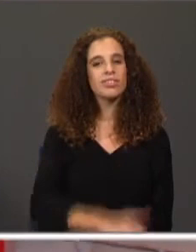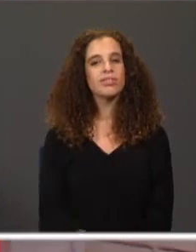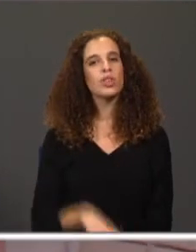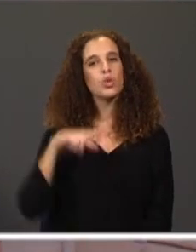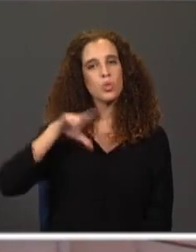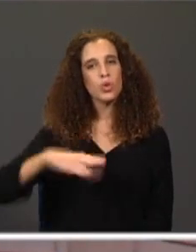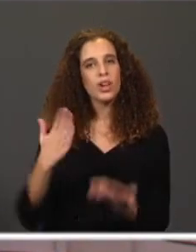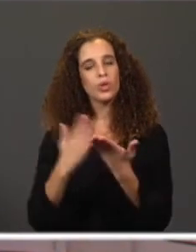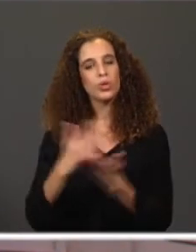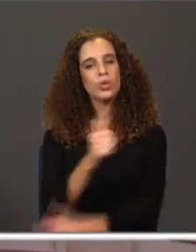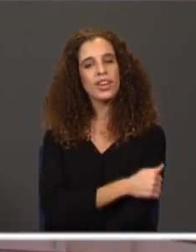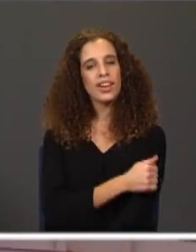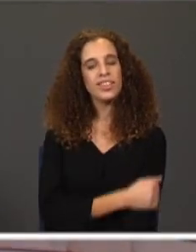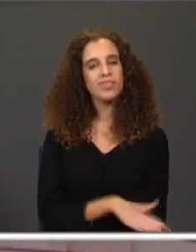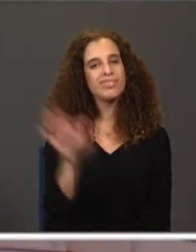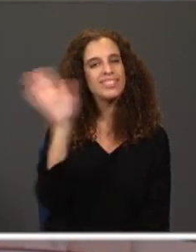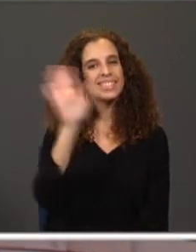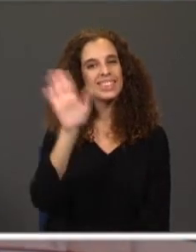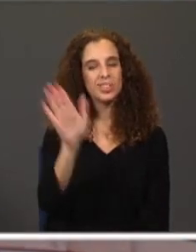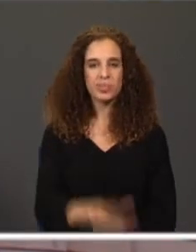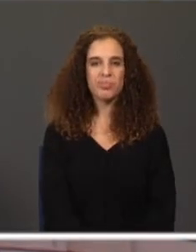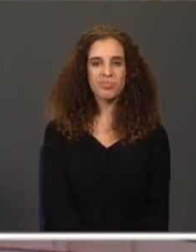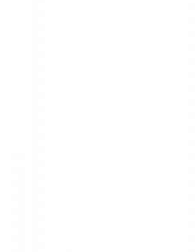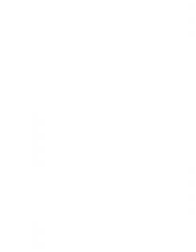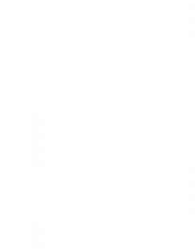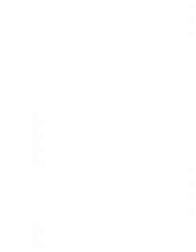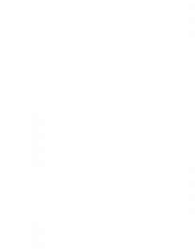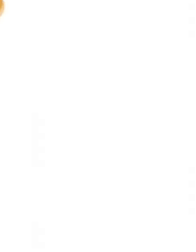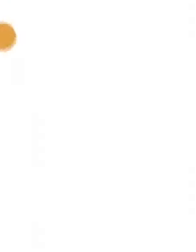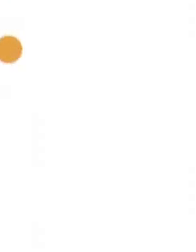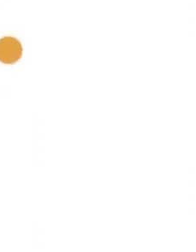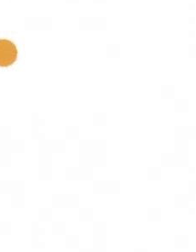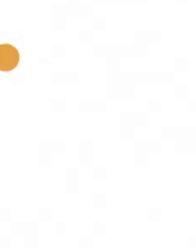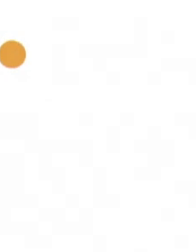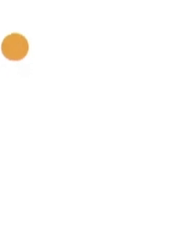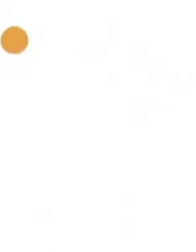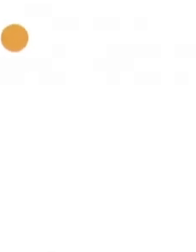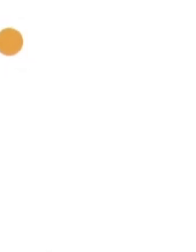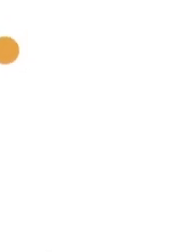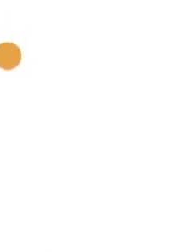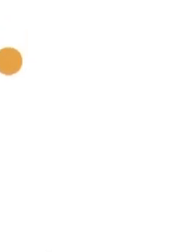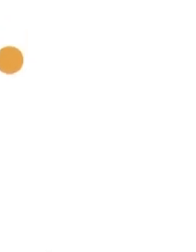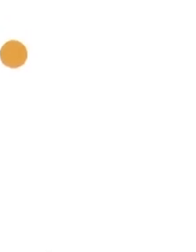Português no Estudo em Casa. Até lá, fica bem. tchau, tchau, tchau. a próxima. Tchau, Obrigado.